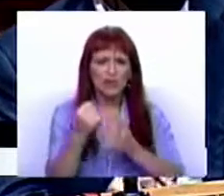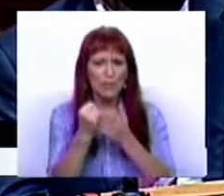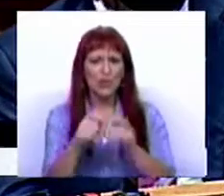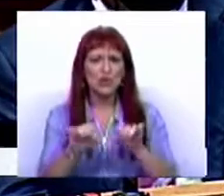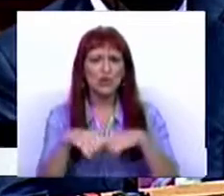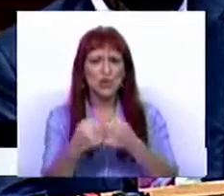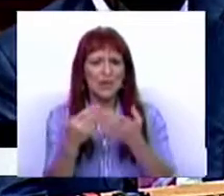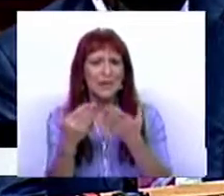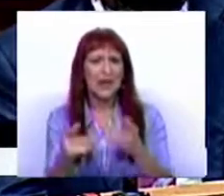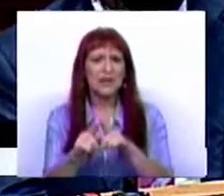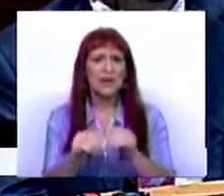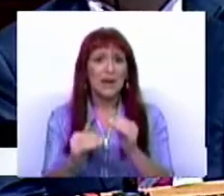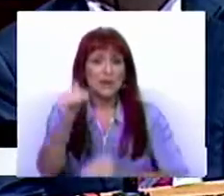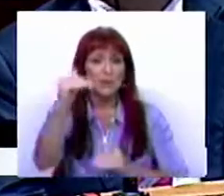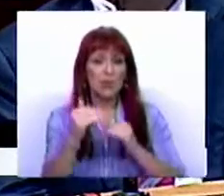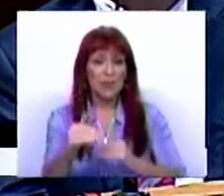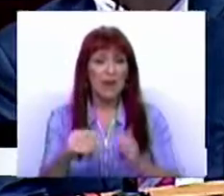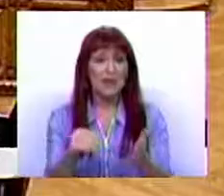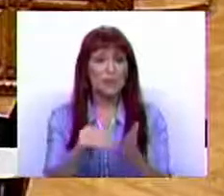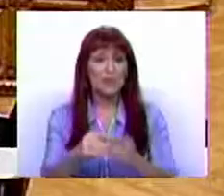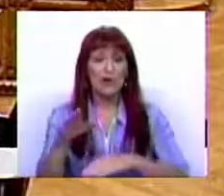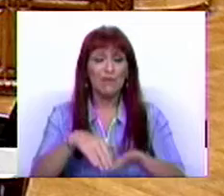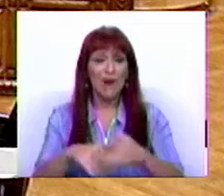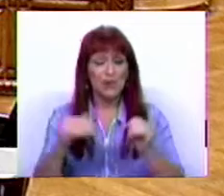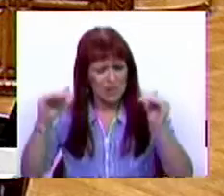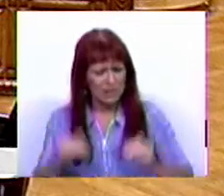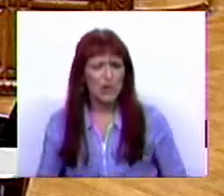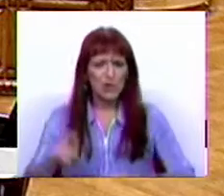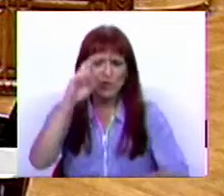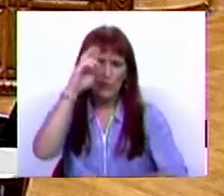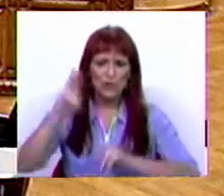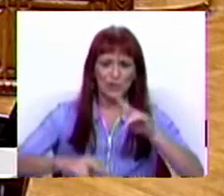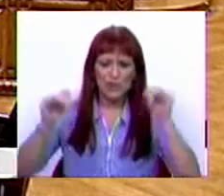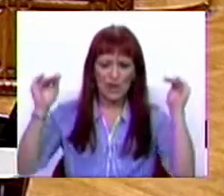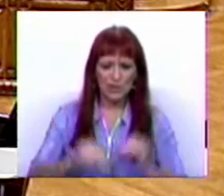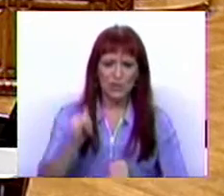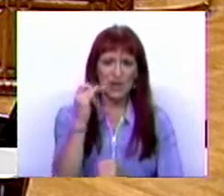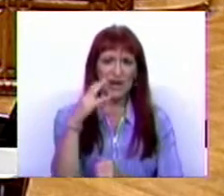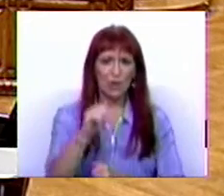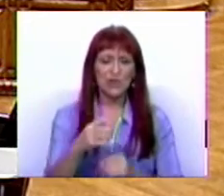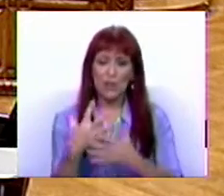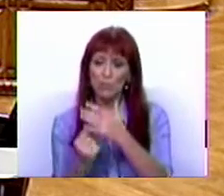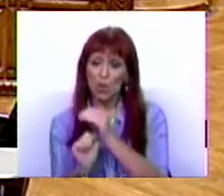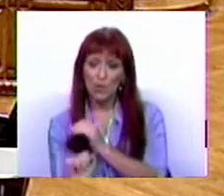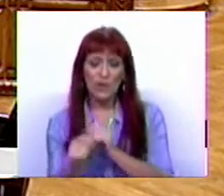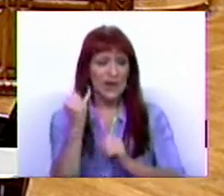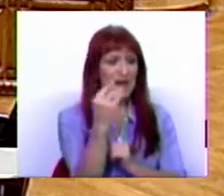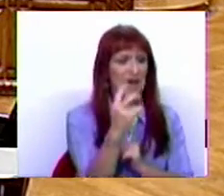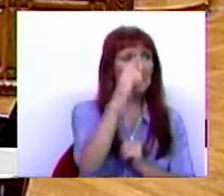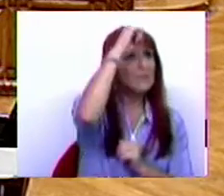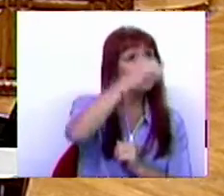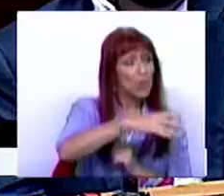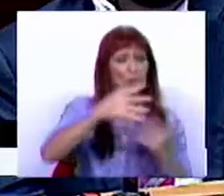apoios sociais acima do limiar da pobreza. Falo aliviando o esforço fiscal, reduzindo o IRS retido na fonte e o IVA da